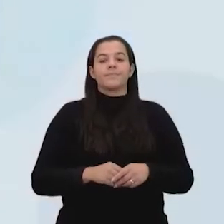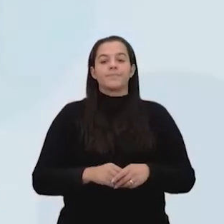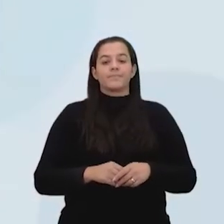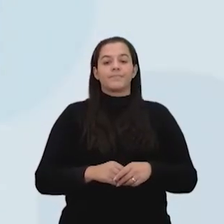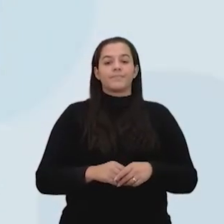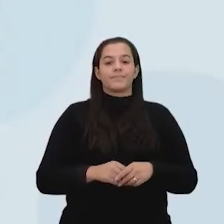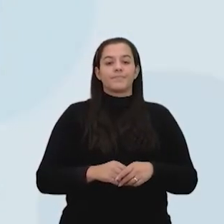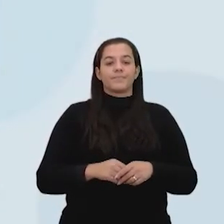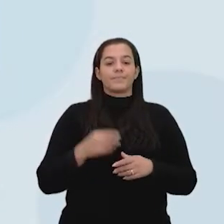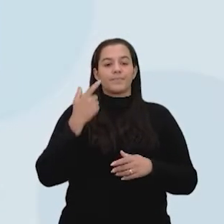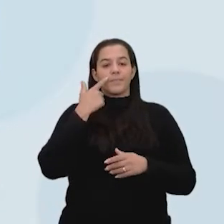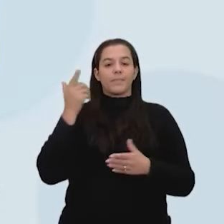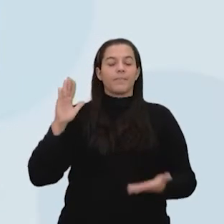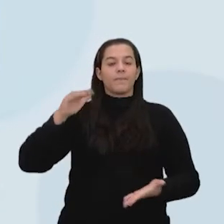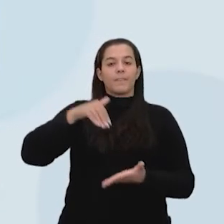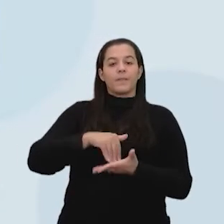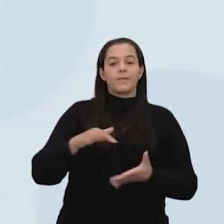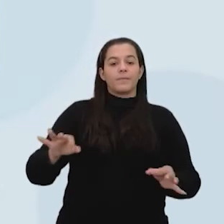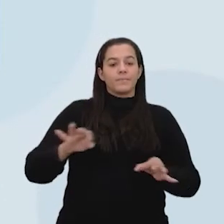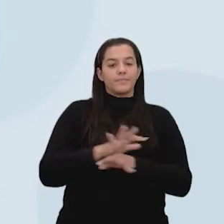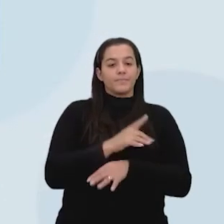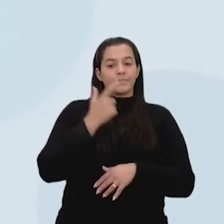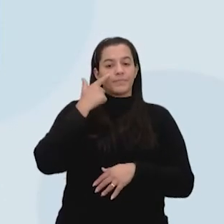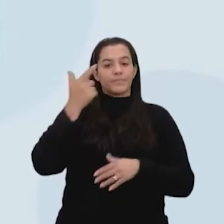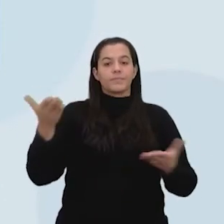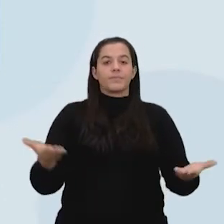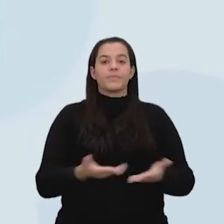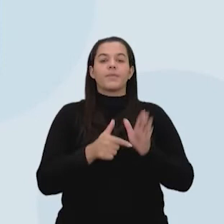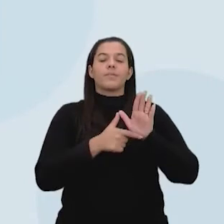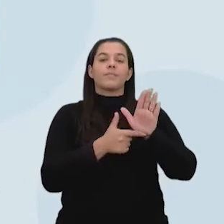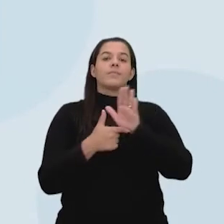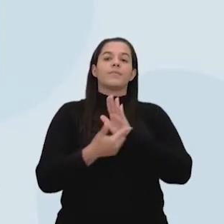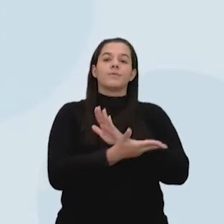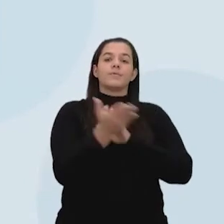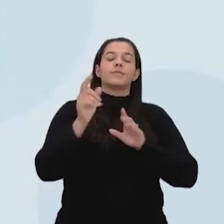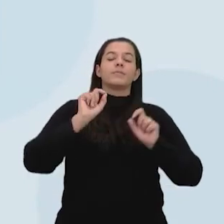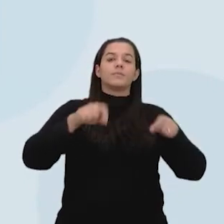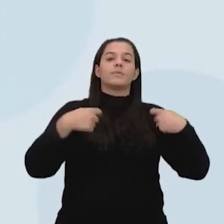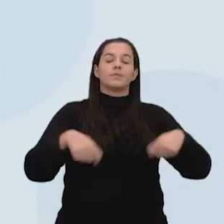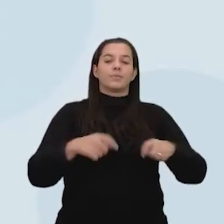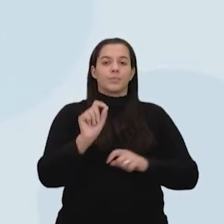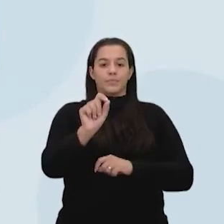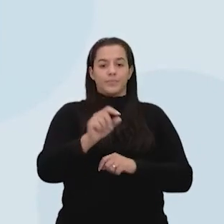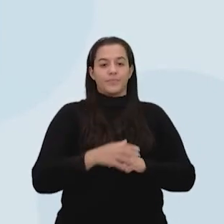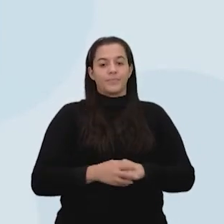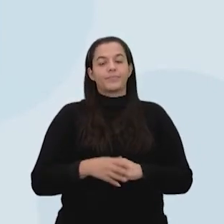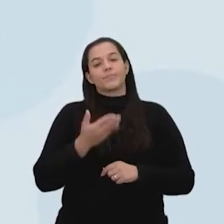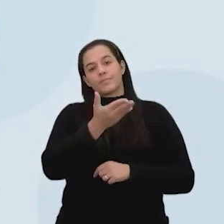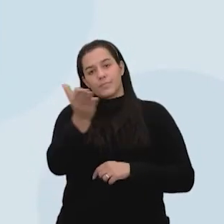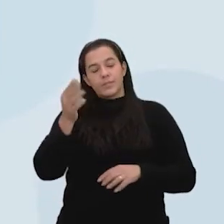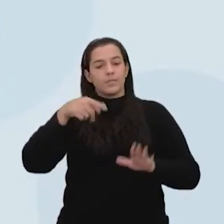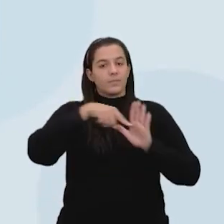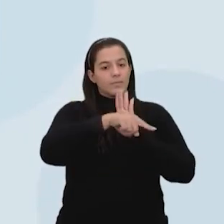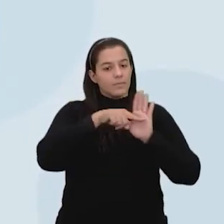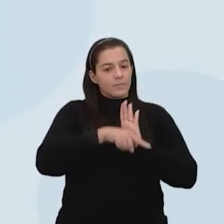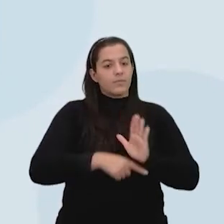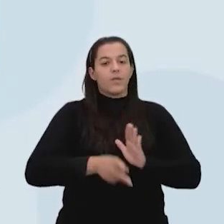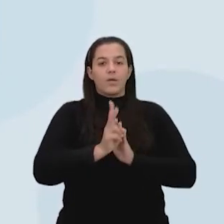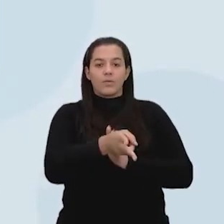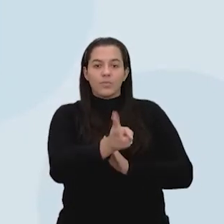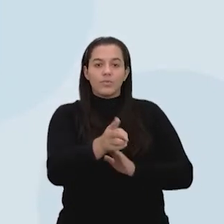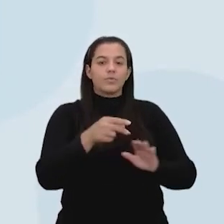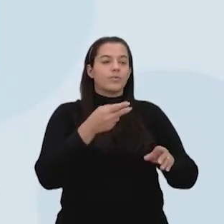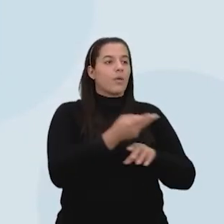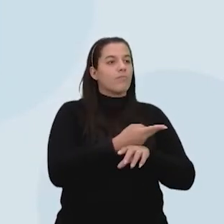telinha, estamos chegando ao fim, agora é com vocês, olha o que vocês vão ter que fazer. Então, pesquisar, continuar aí a